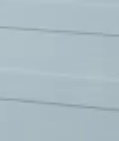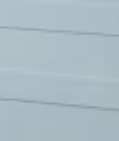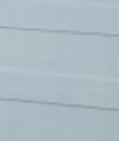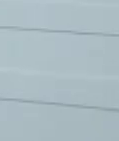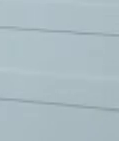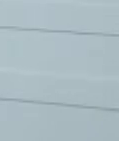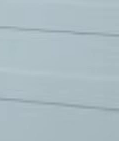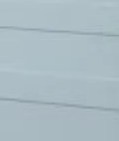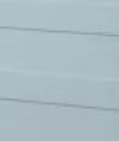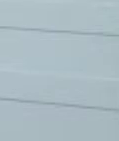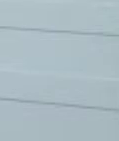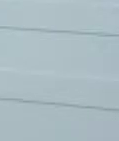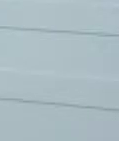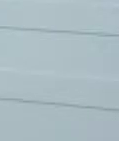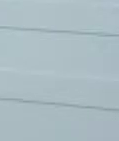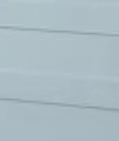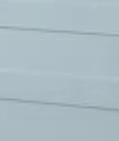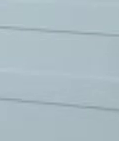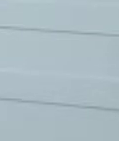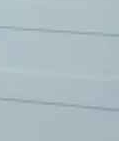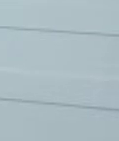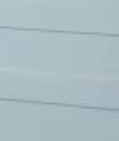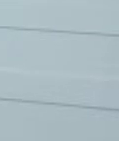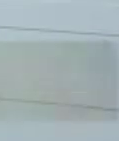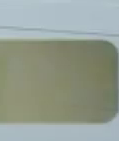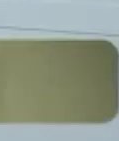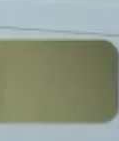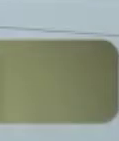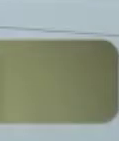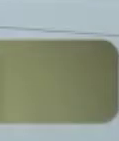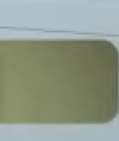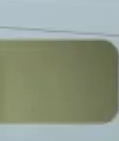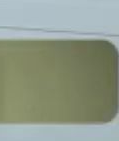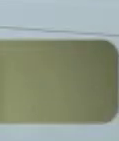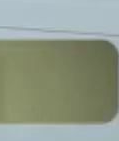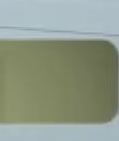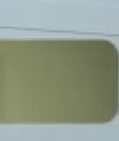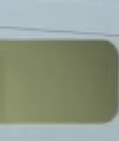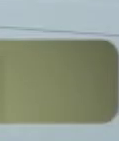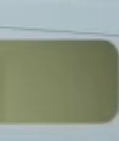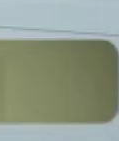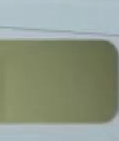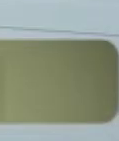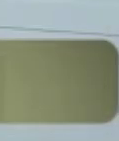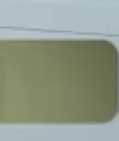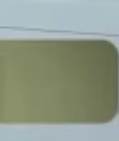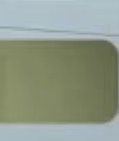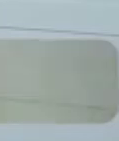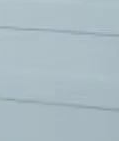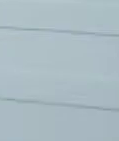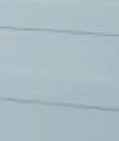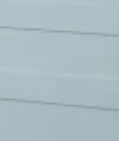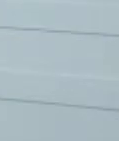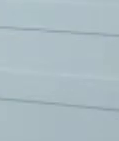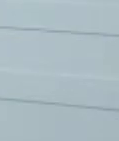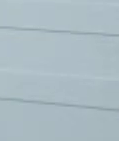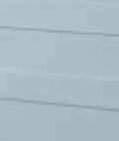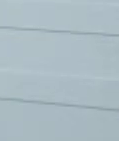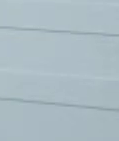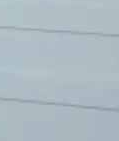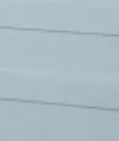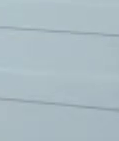A TV Justiça está transmitindo o terceiro dia da audiência pública que está discutindo sobre a interrupção da gravidez, a